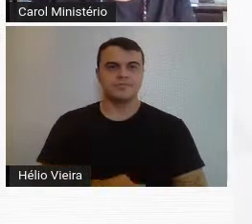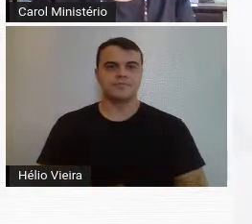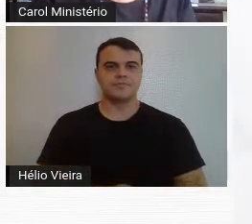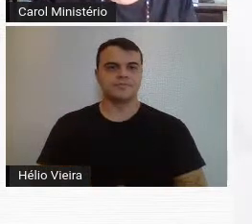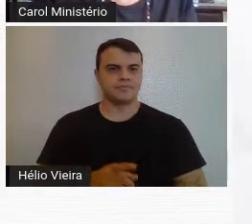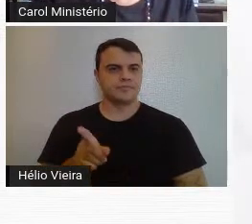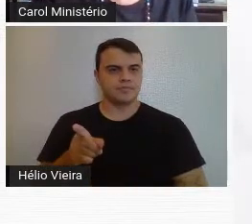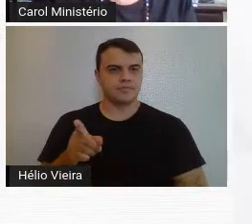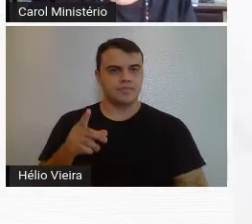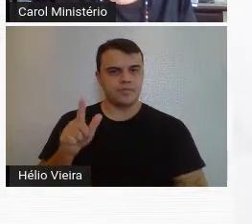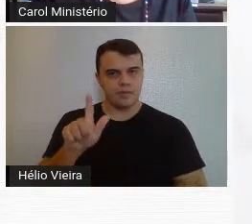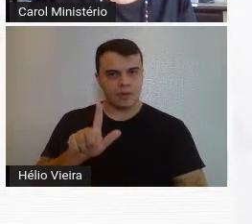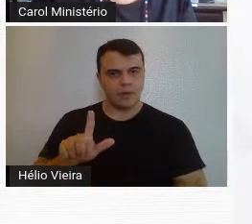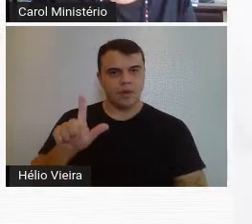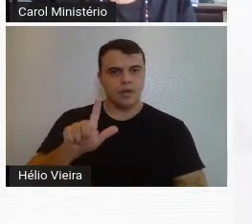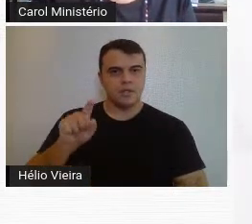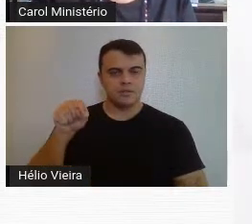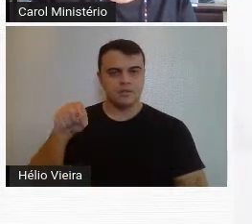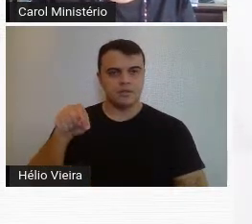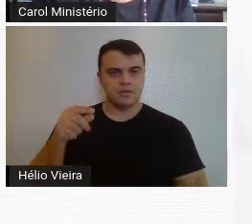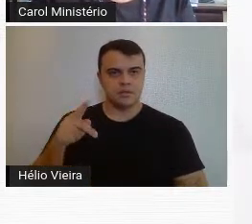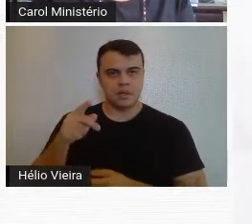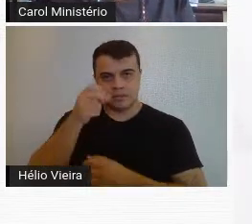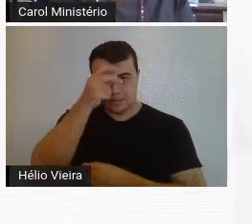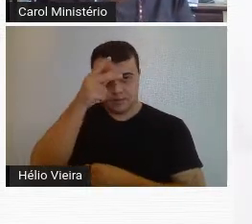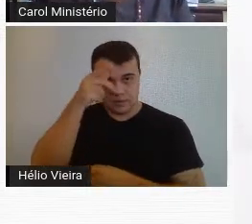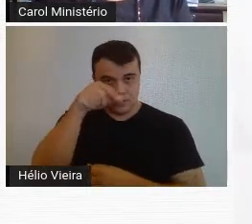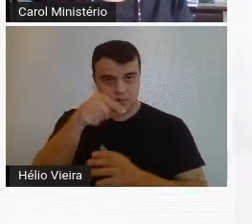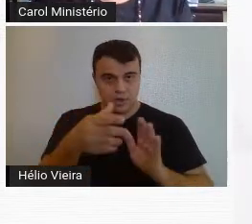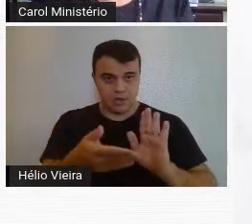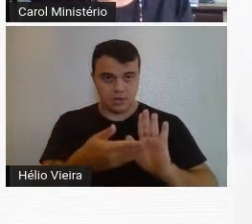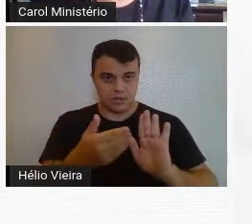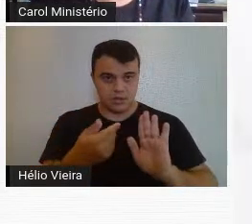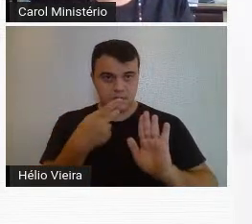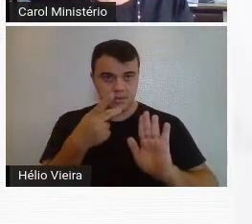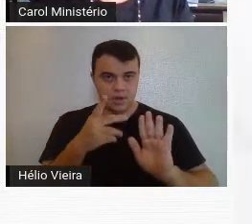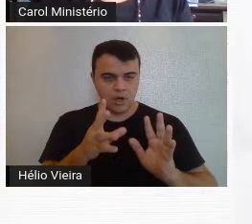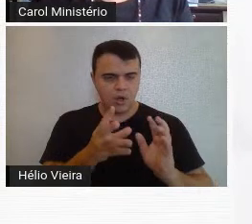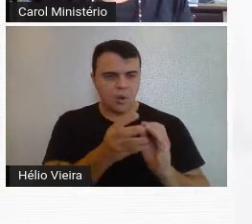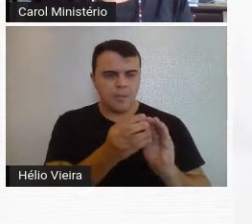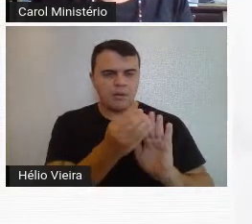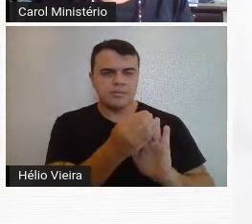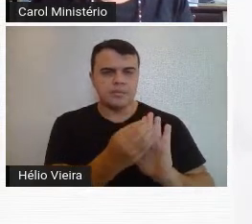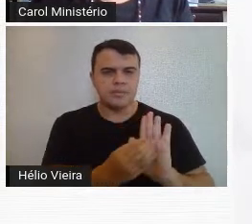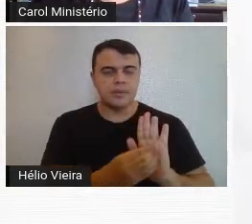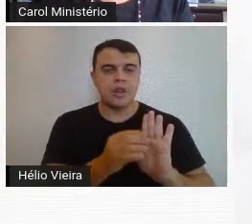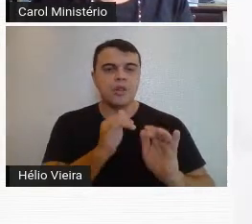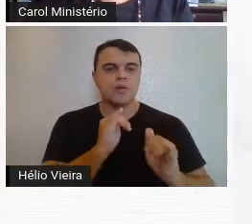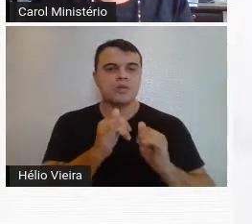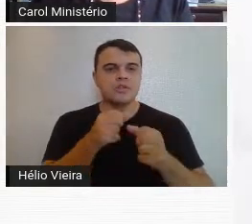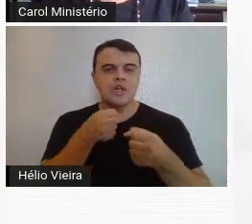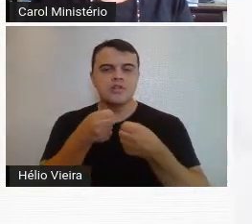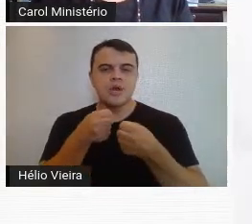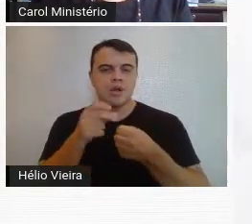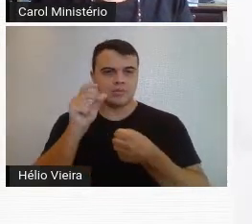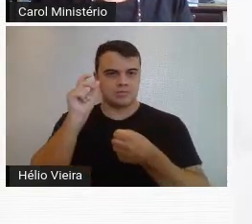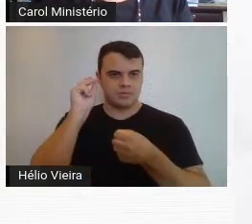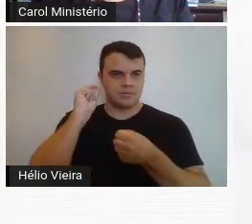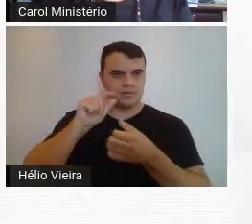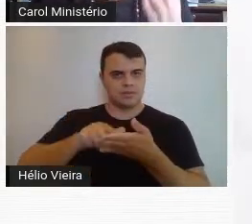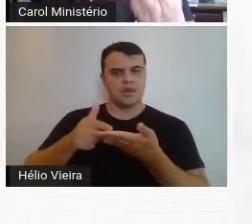que foi, logicamente, foi financiada pela prefeitura. Aqui é a compilação de algumas notícias de jornal da época,